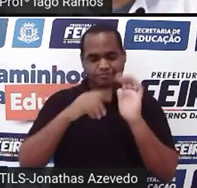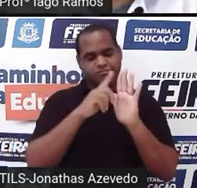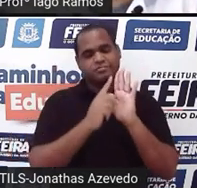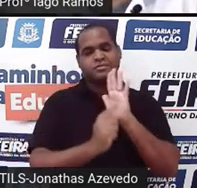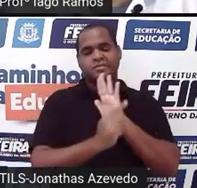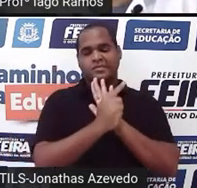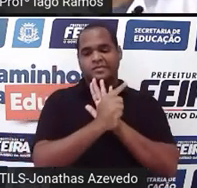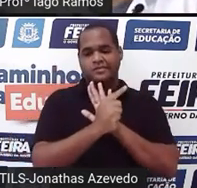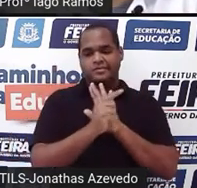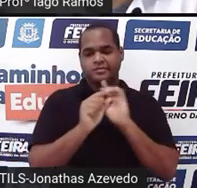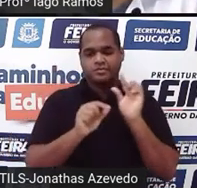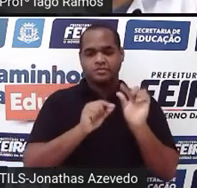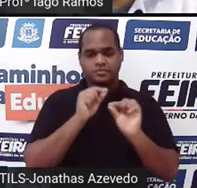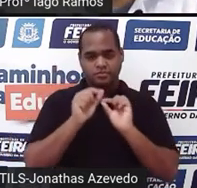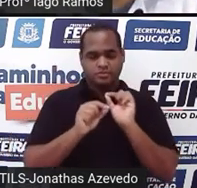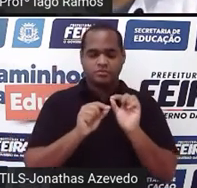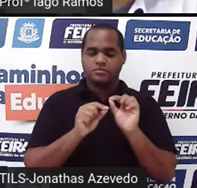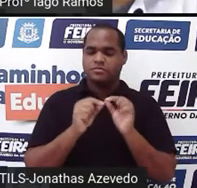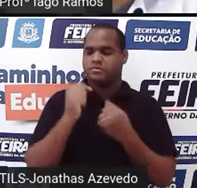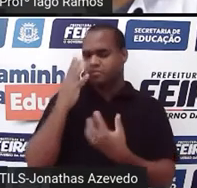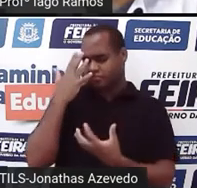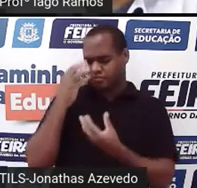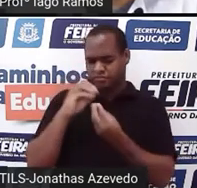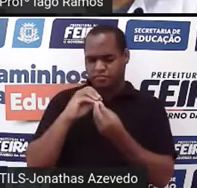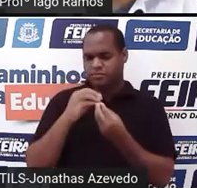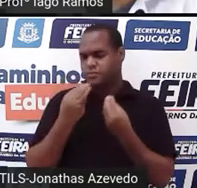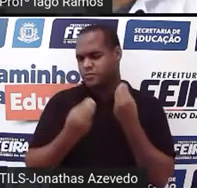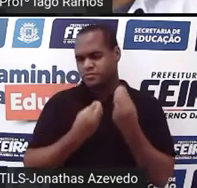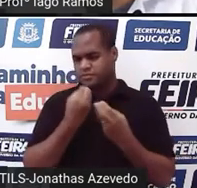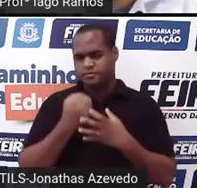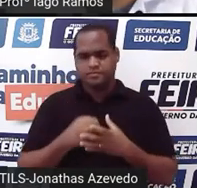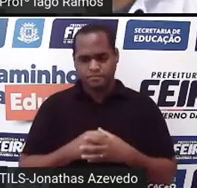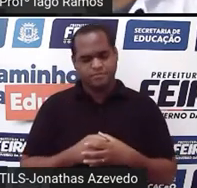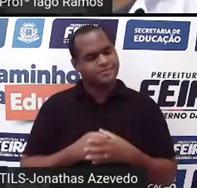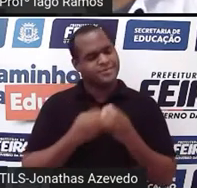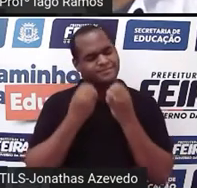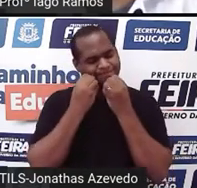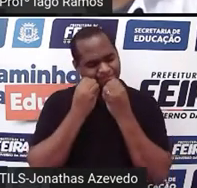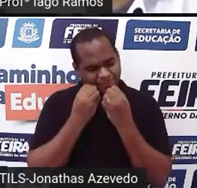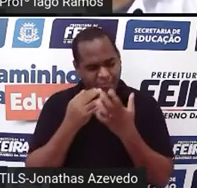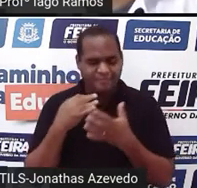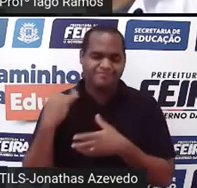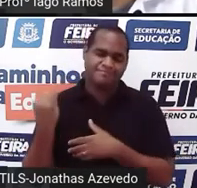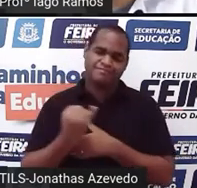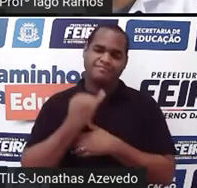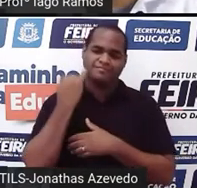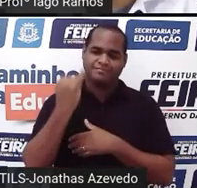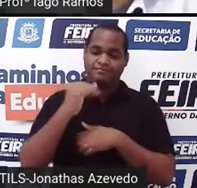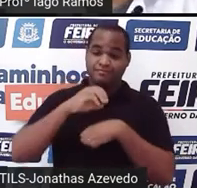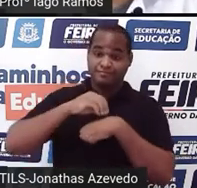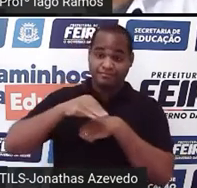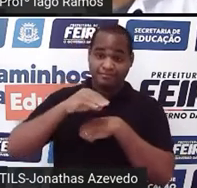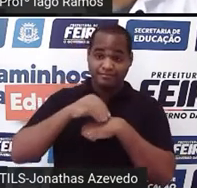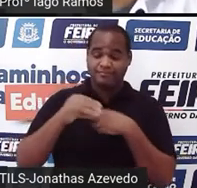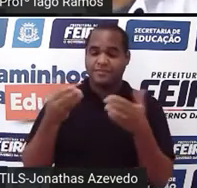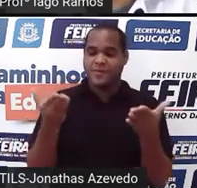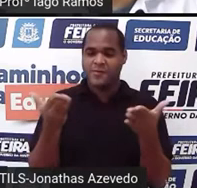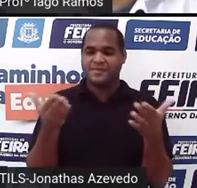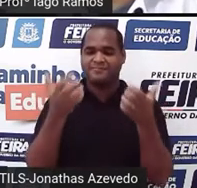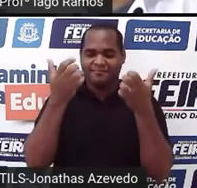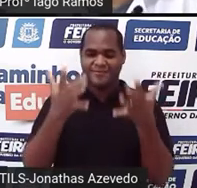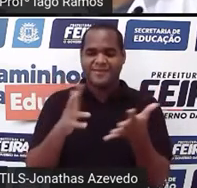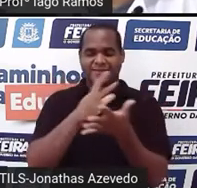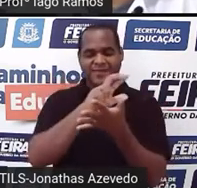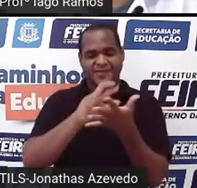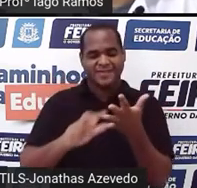Até aqui, o quanto é que você entendeu. Eu acho isso muito importante. É por isso que eu trago esse momento em todas as